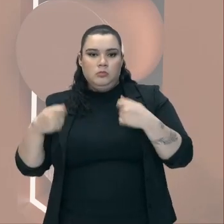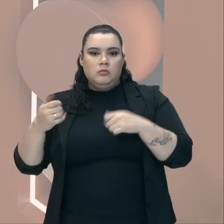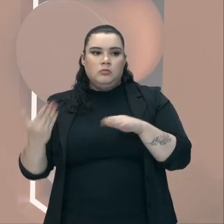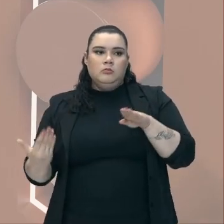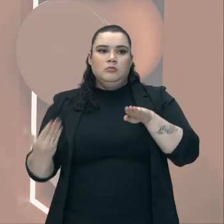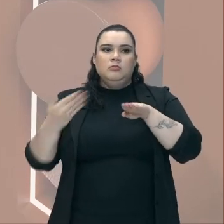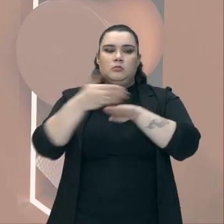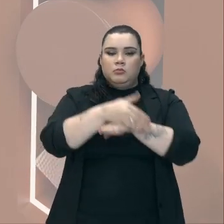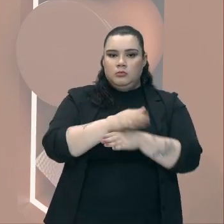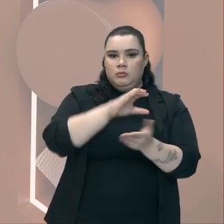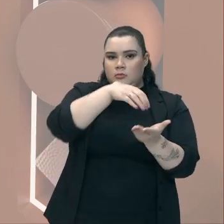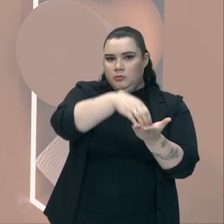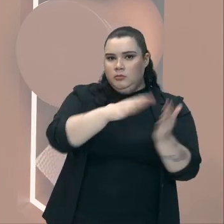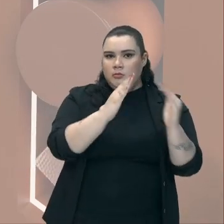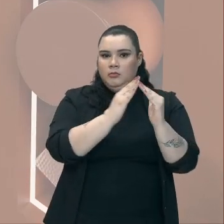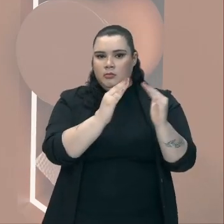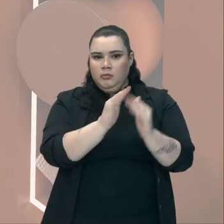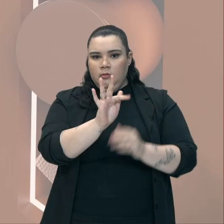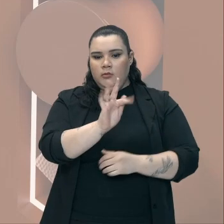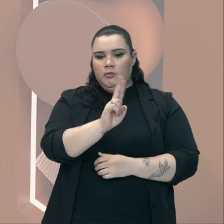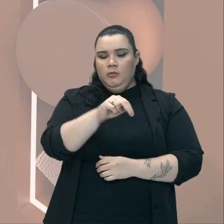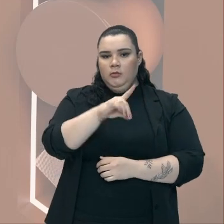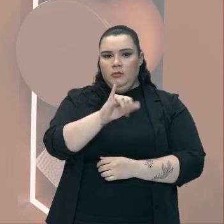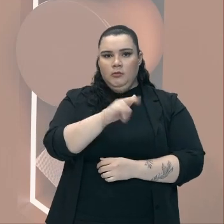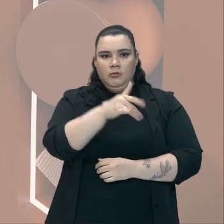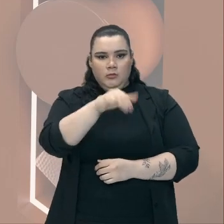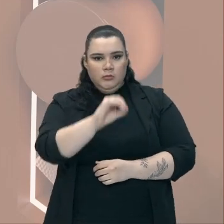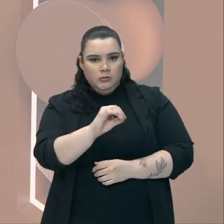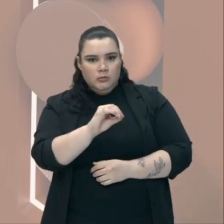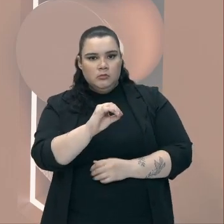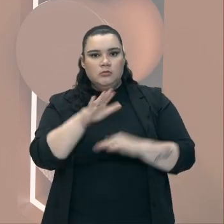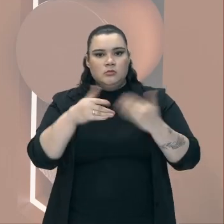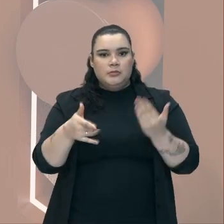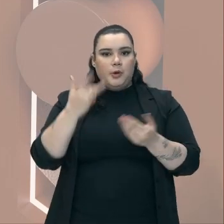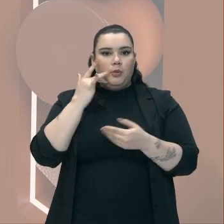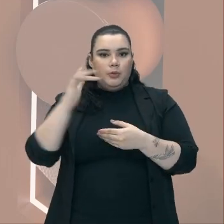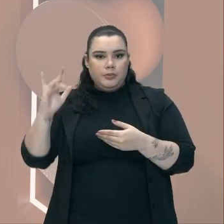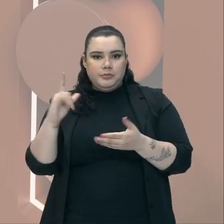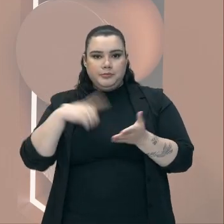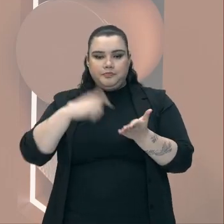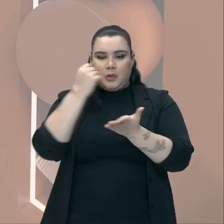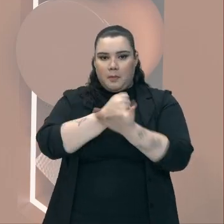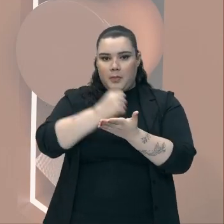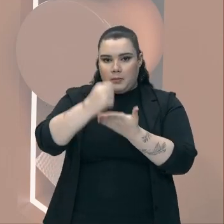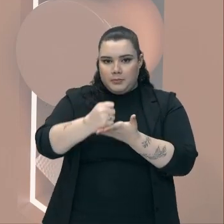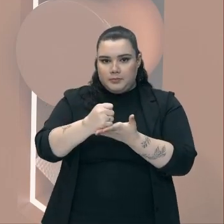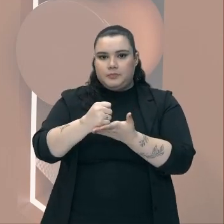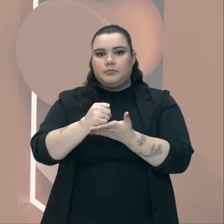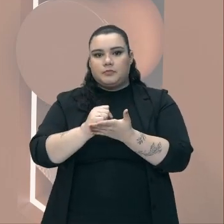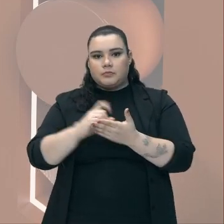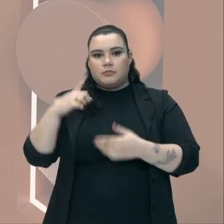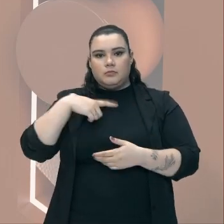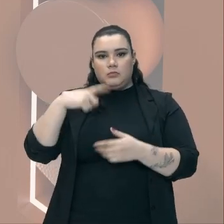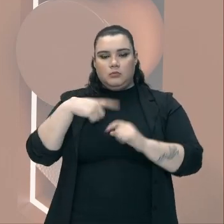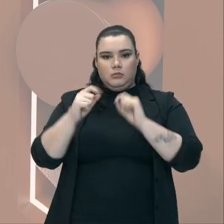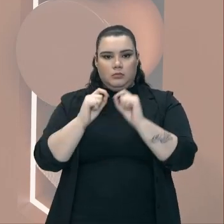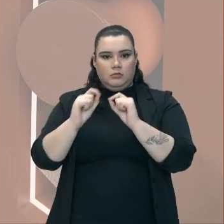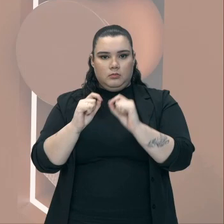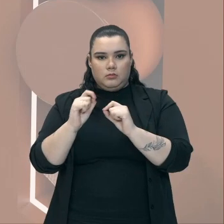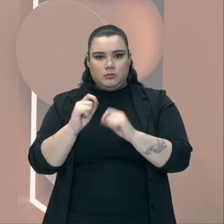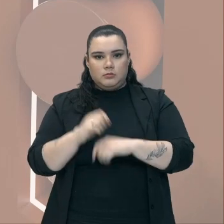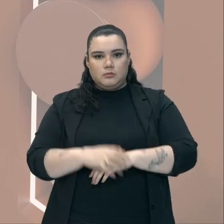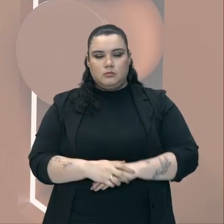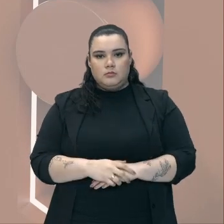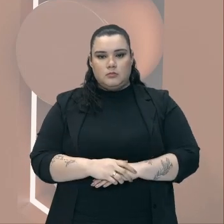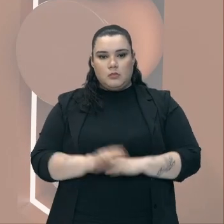Na casa de fundição Esse ouro É selado E esse ouro É quintado Ou seja A quinta